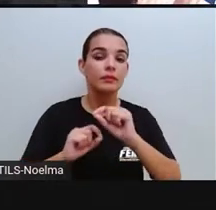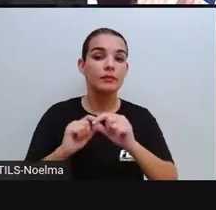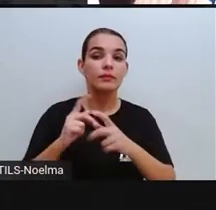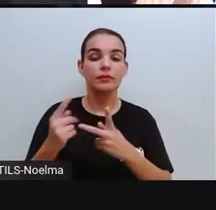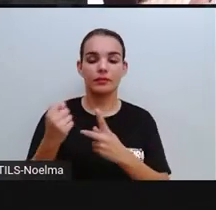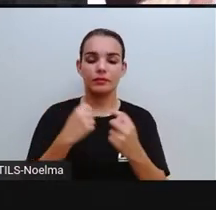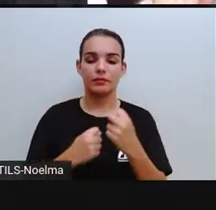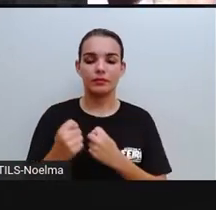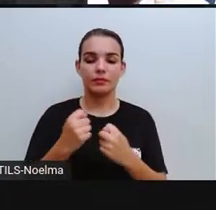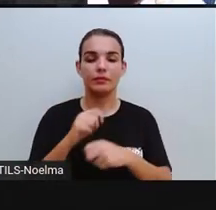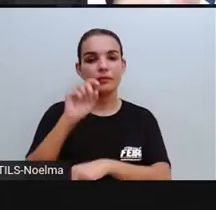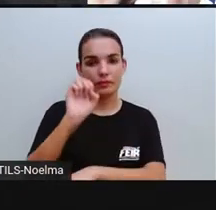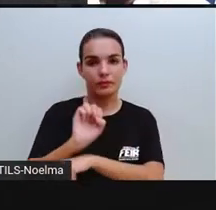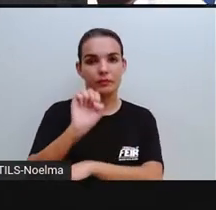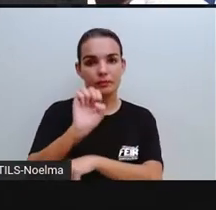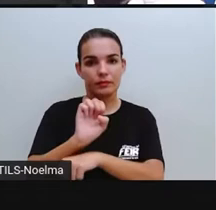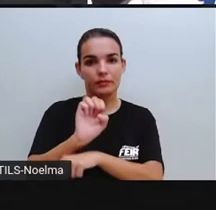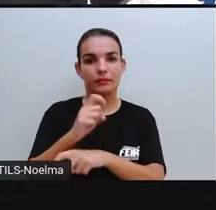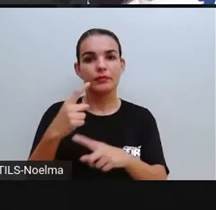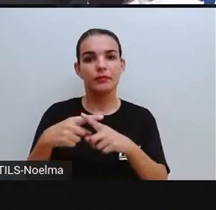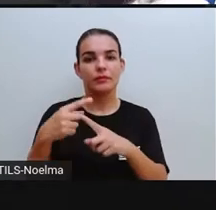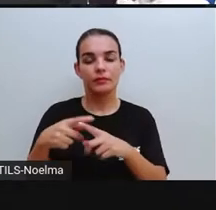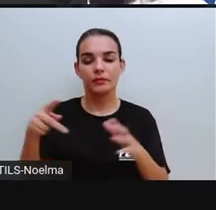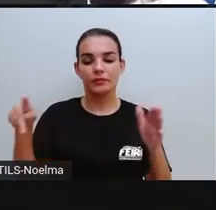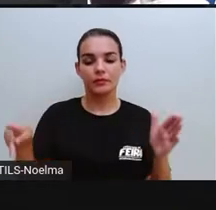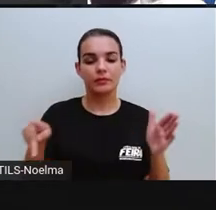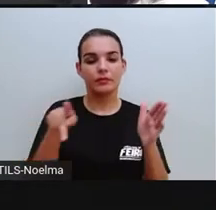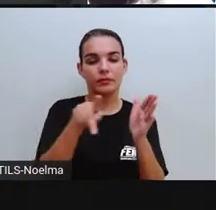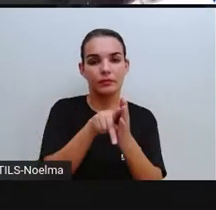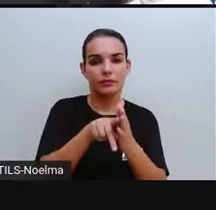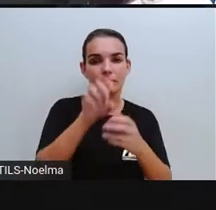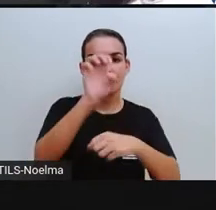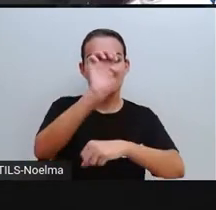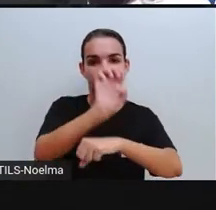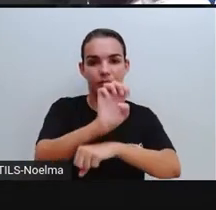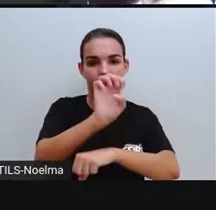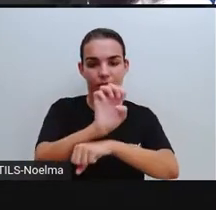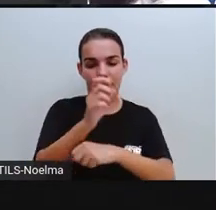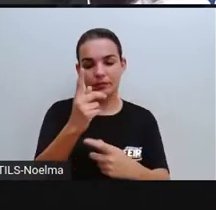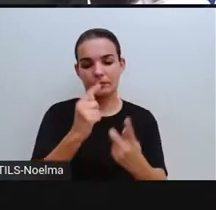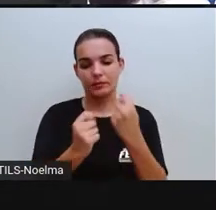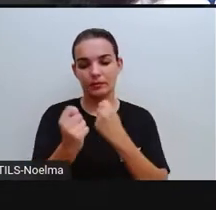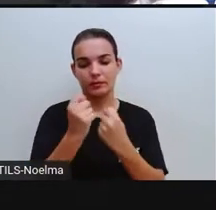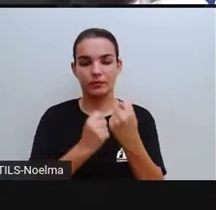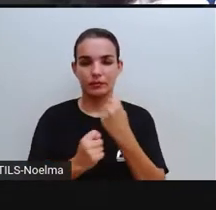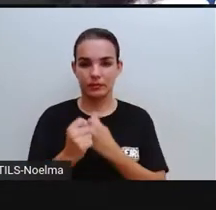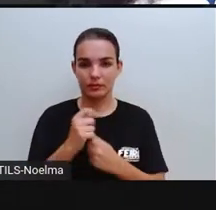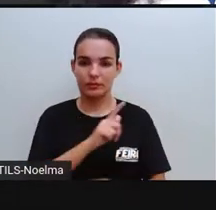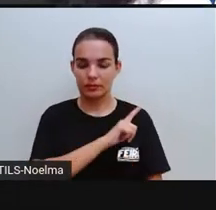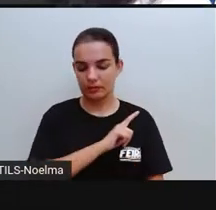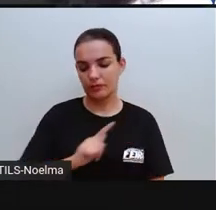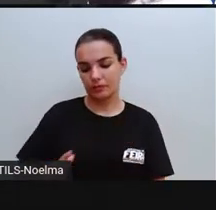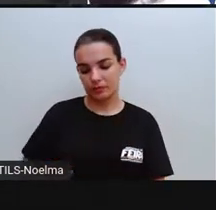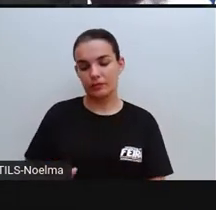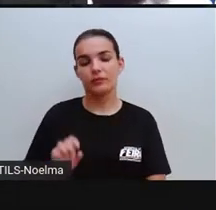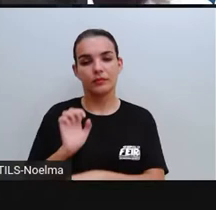administrada pelo Estado, porque é um prédio, né, que é administrado pelo governo